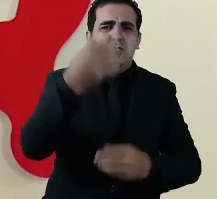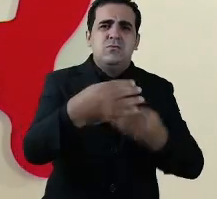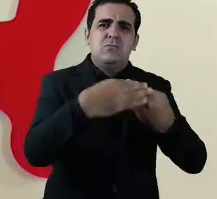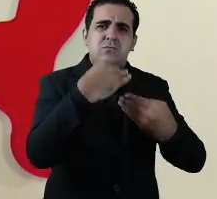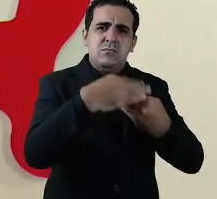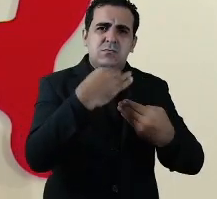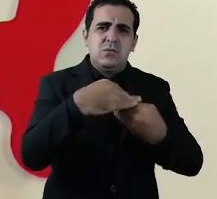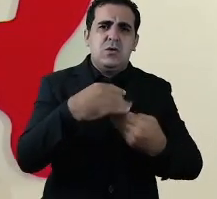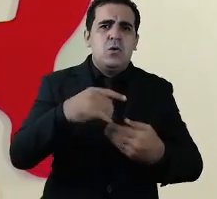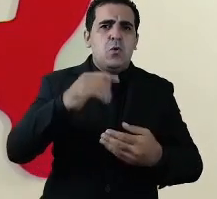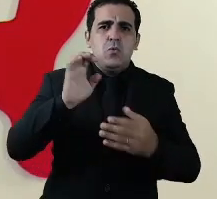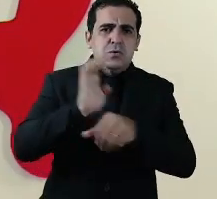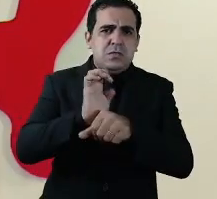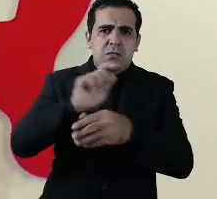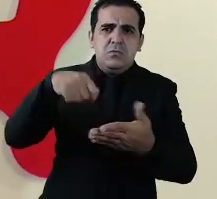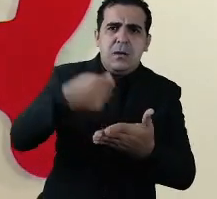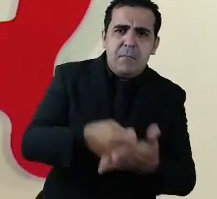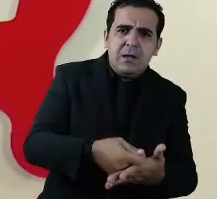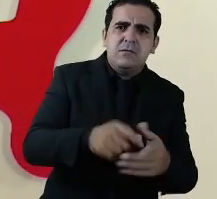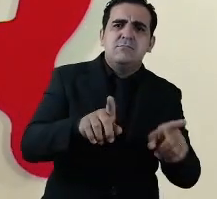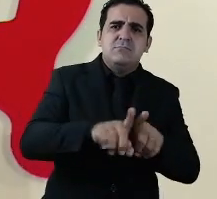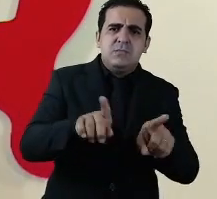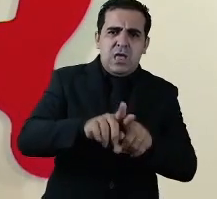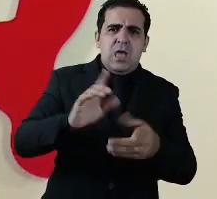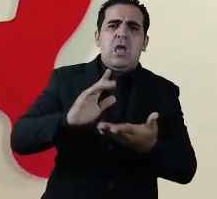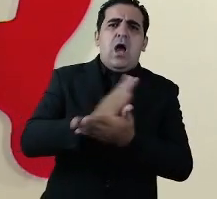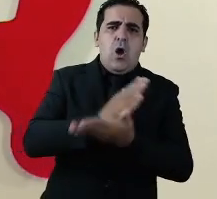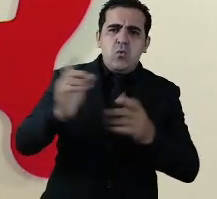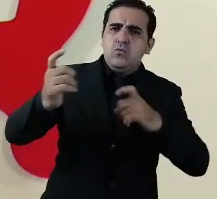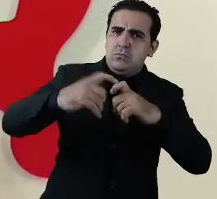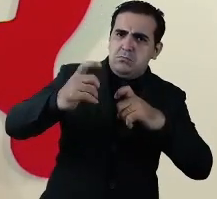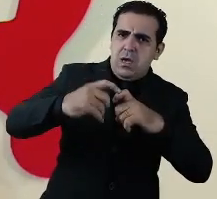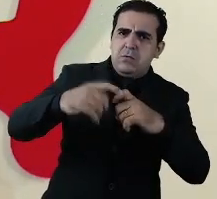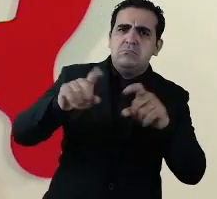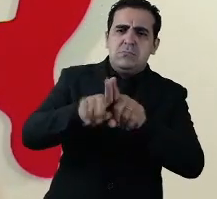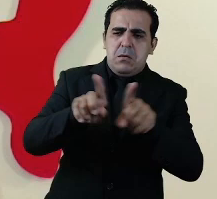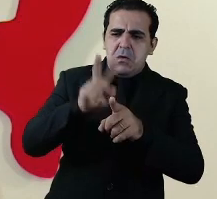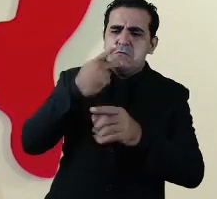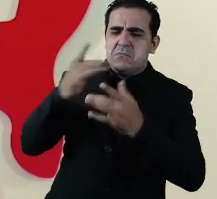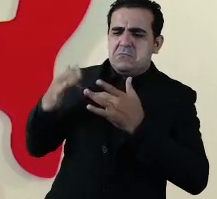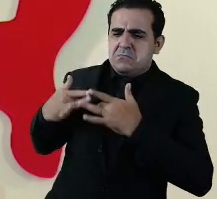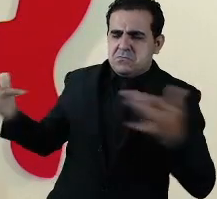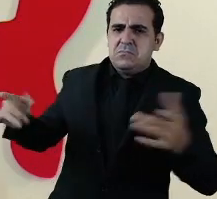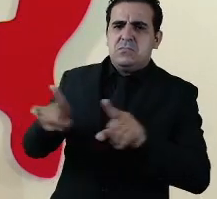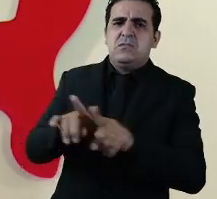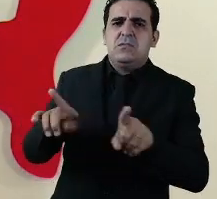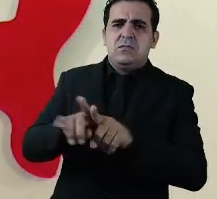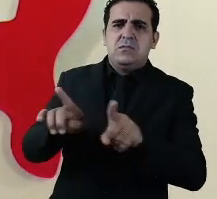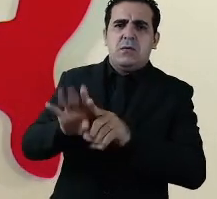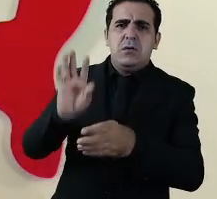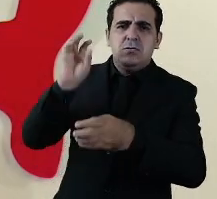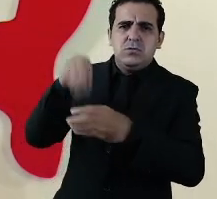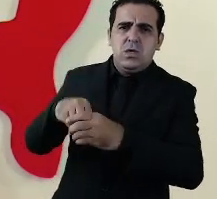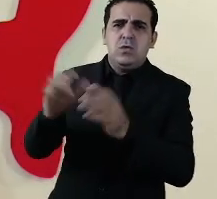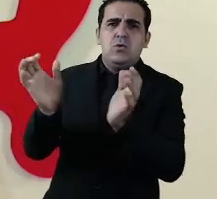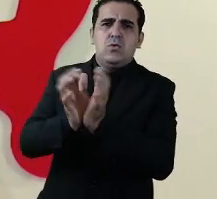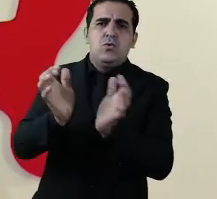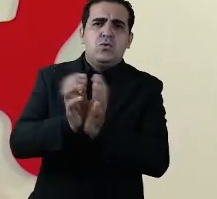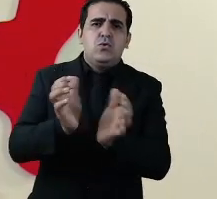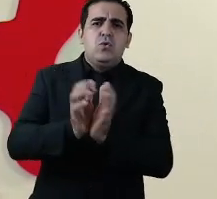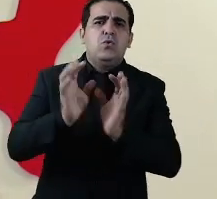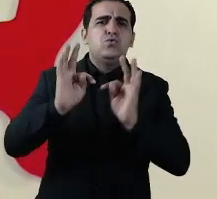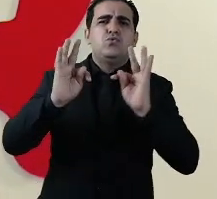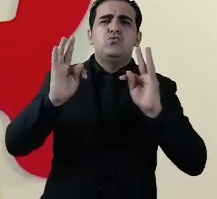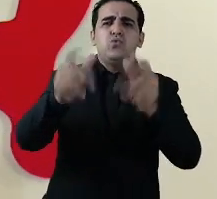o estado não paga por isto médicos profissionais especialistas em gestão de crise que integram um movimento chamado